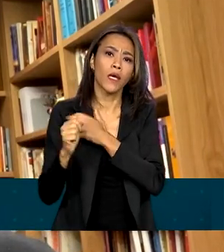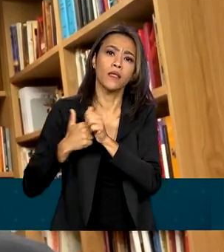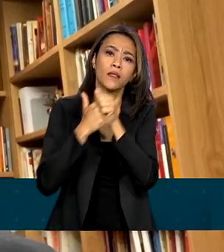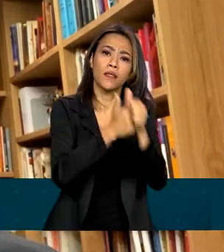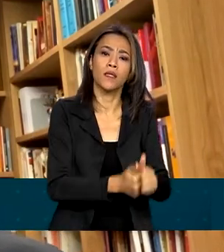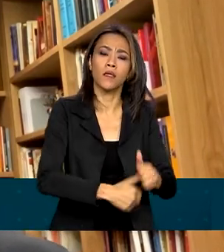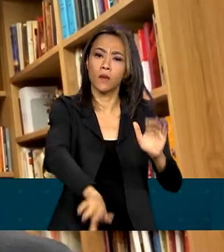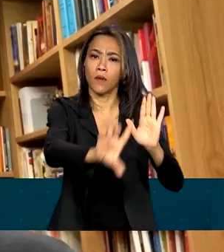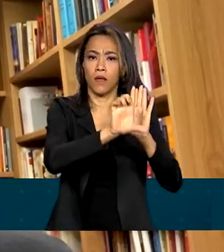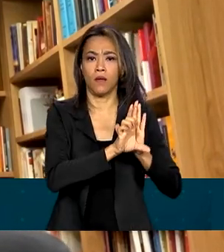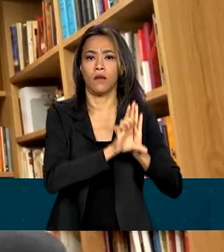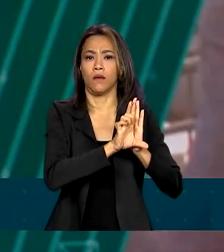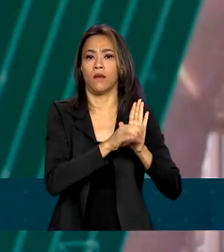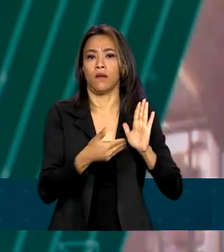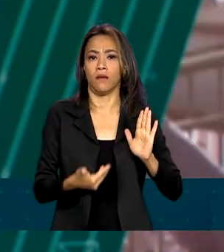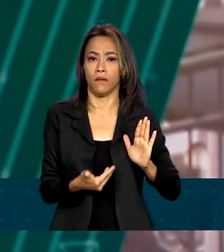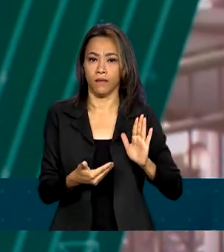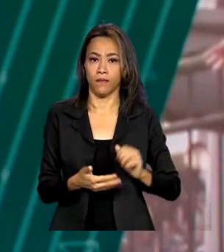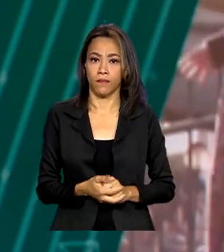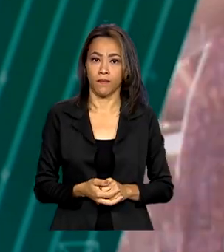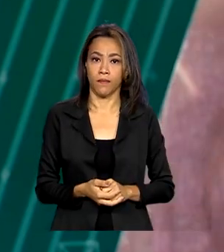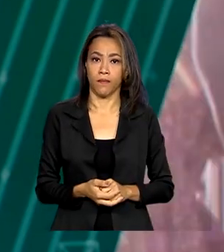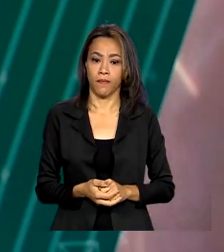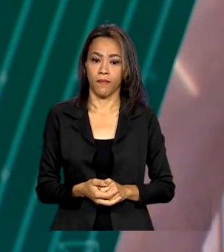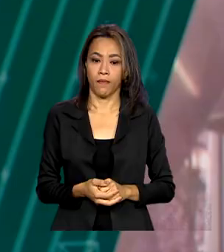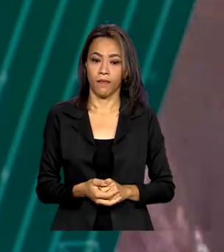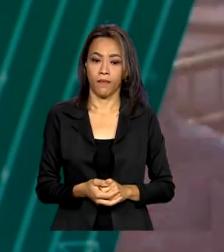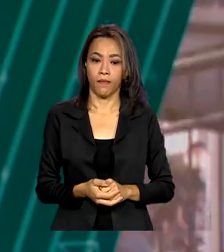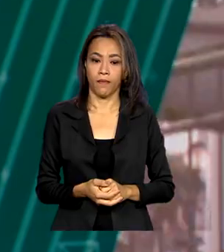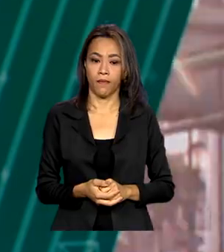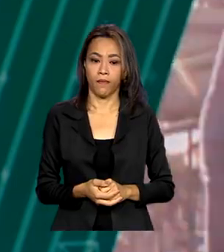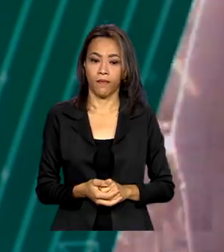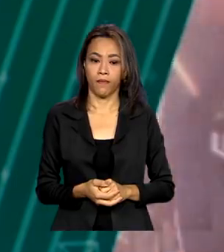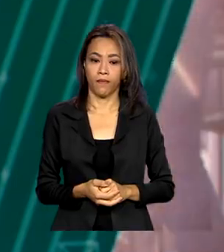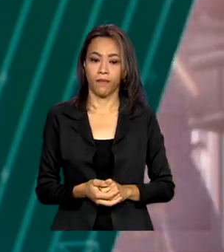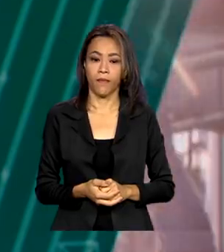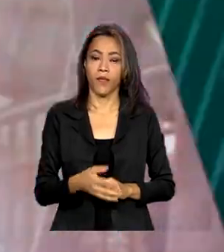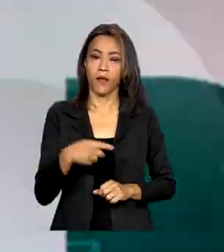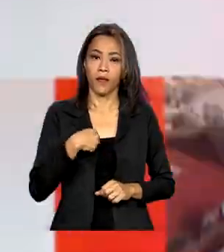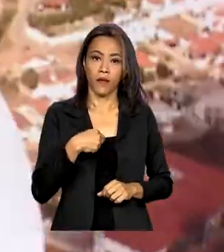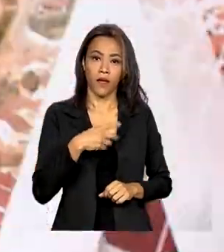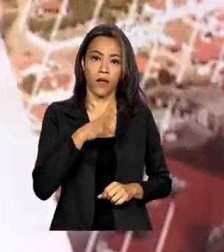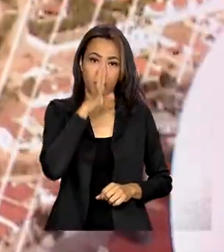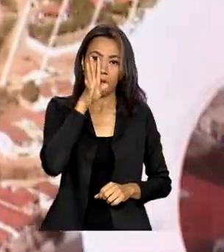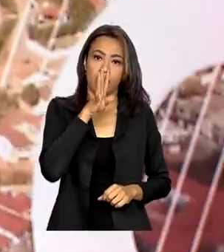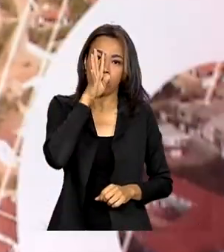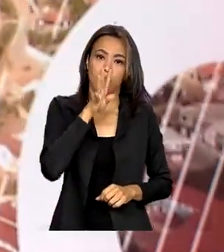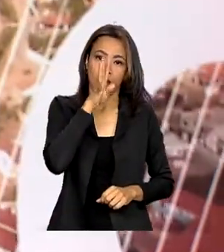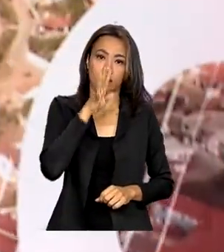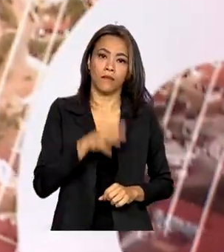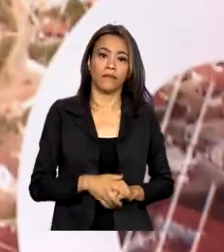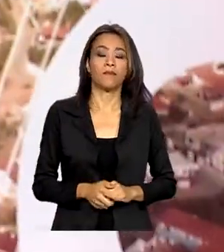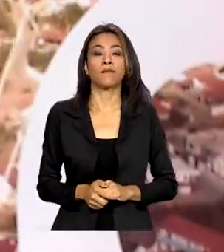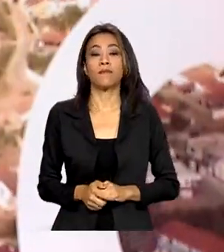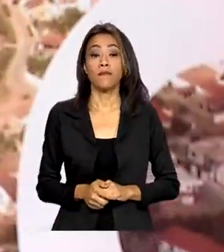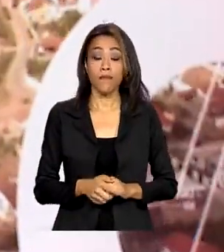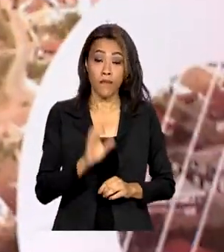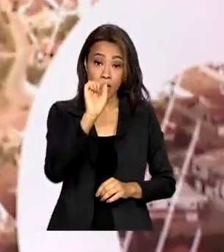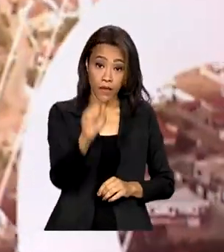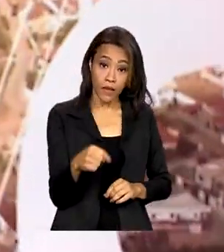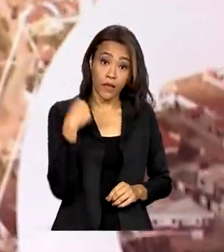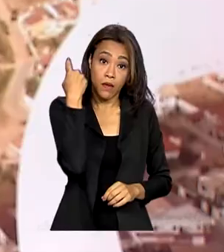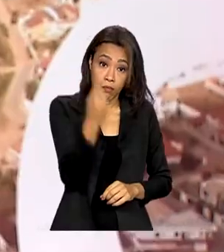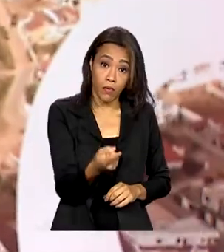lei de responsabilidade. E, depois do estrago